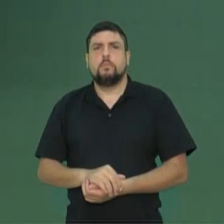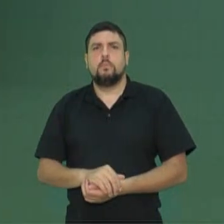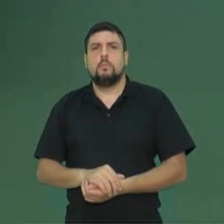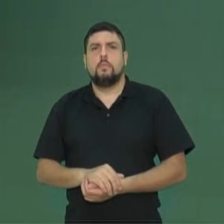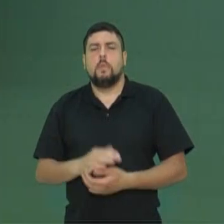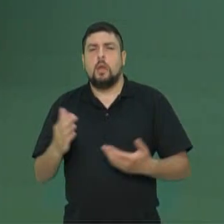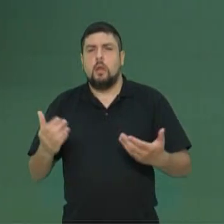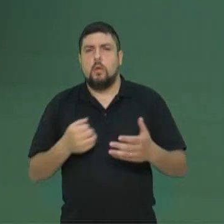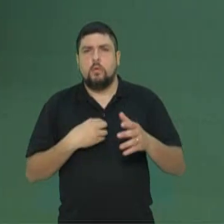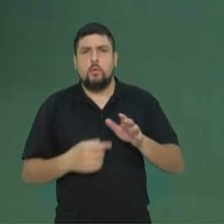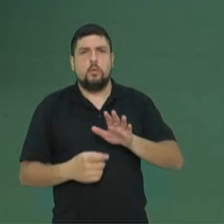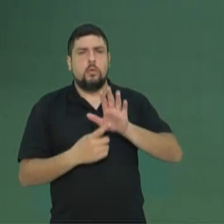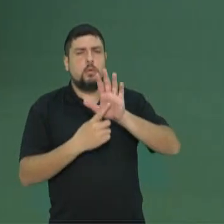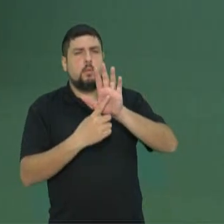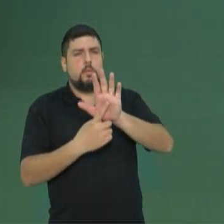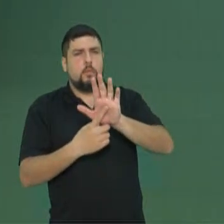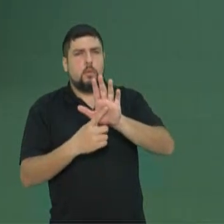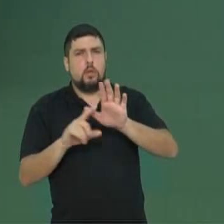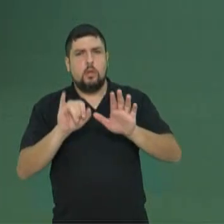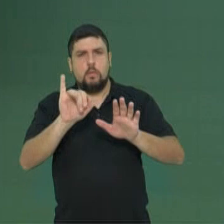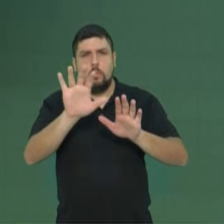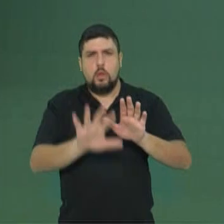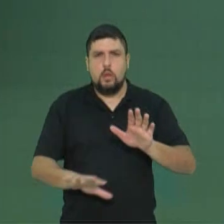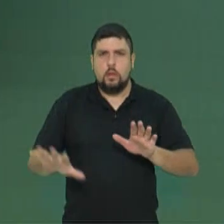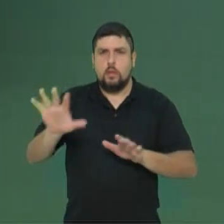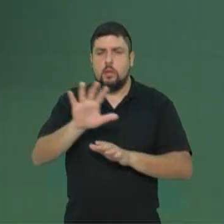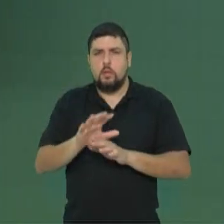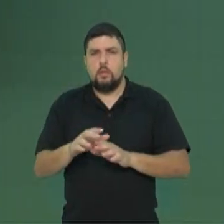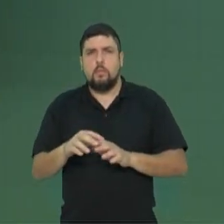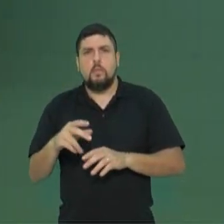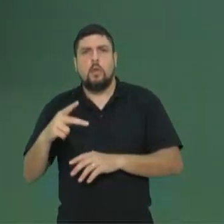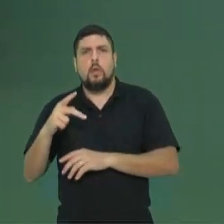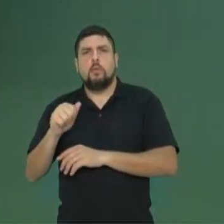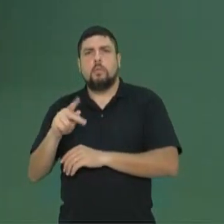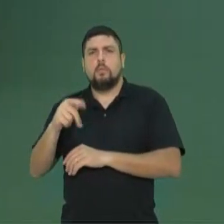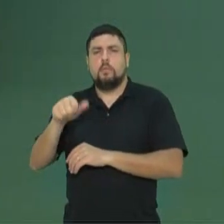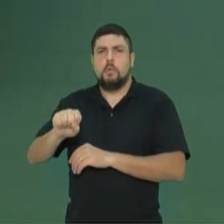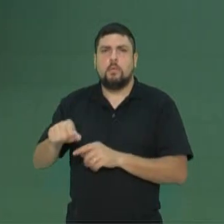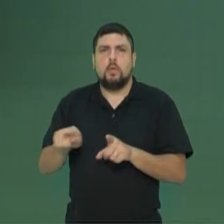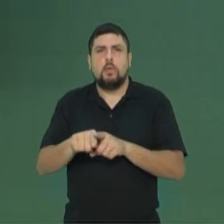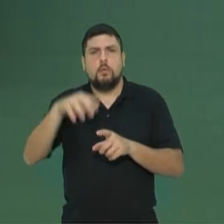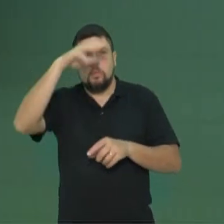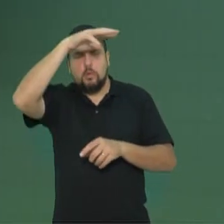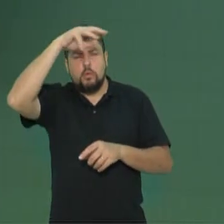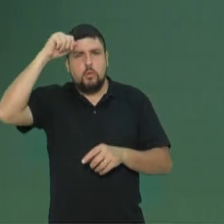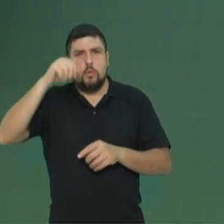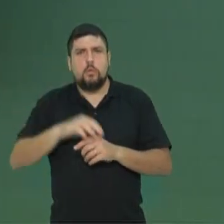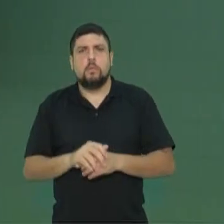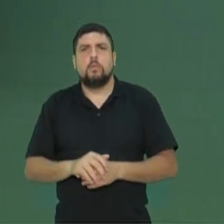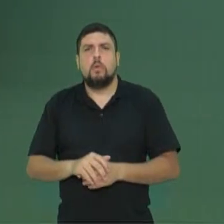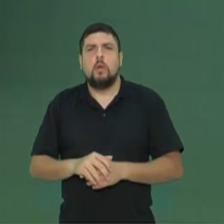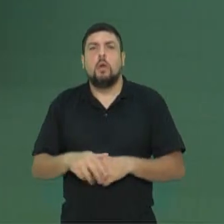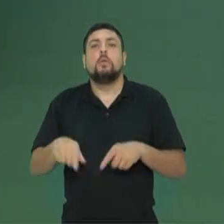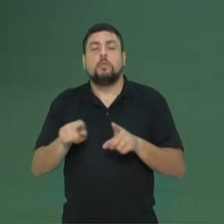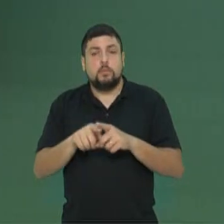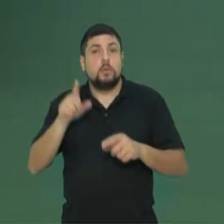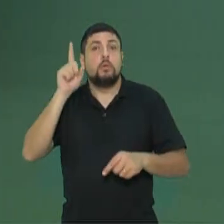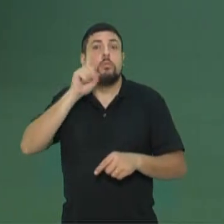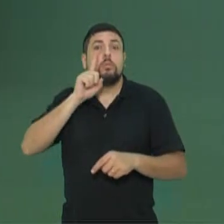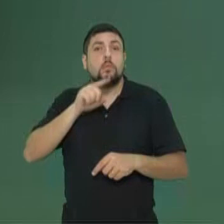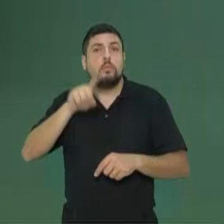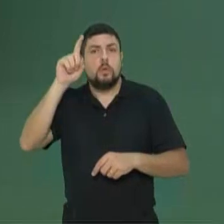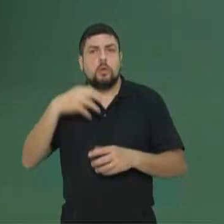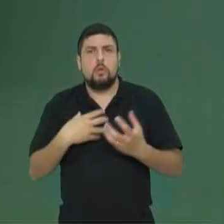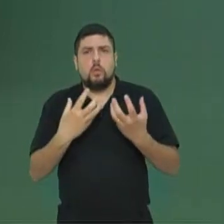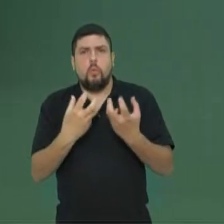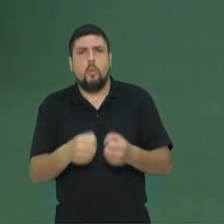dos Pampas desertificando, da Amazônia desertificando. O deserto de Sonora, nos Estados Unidos, é um resultado de ação humana também.